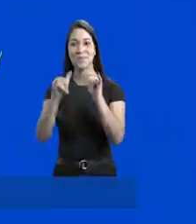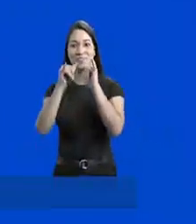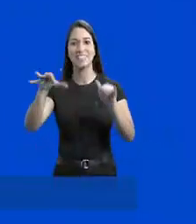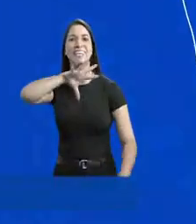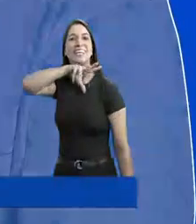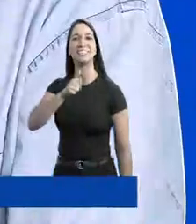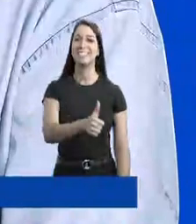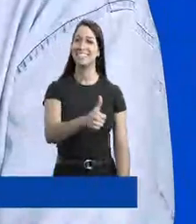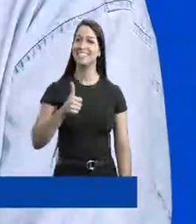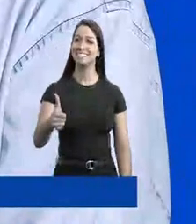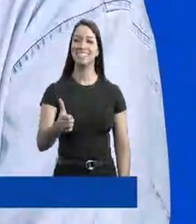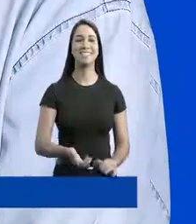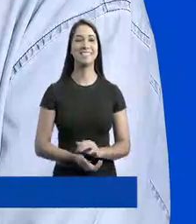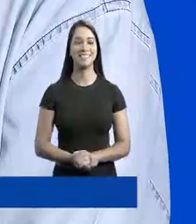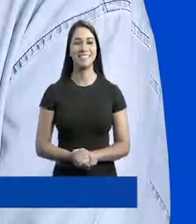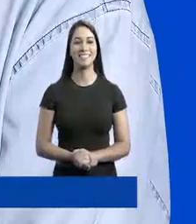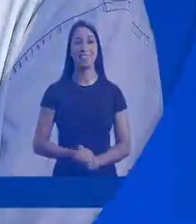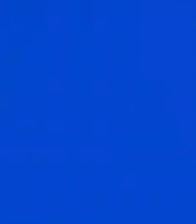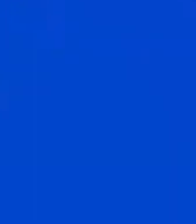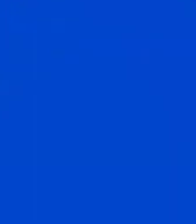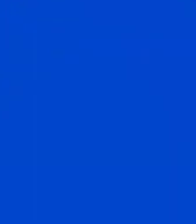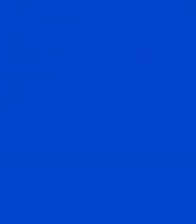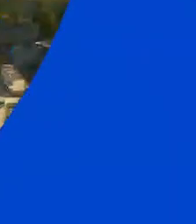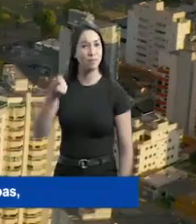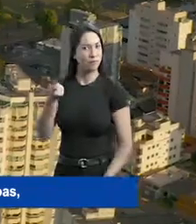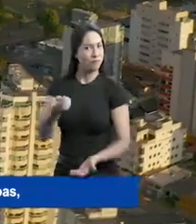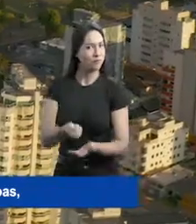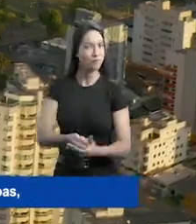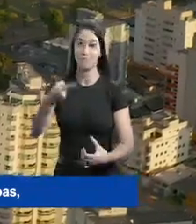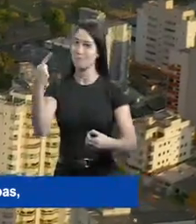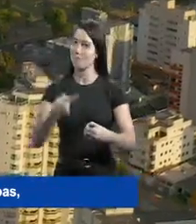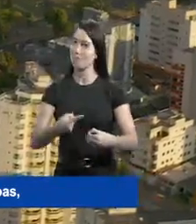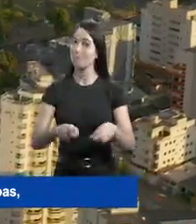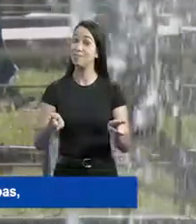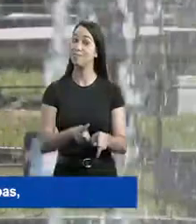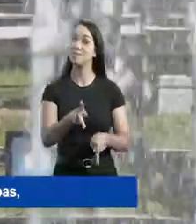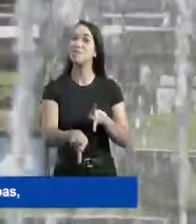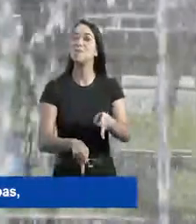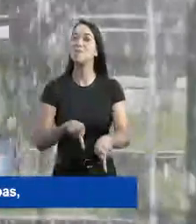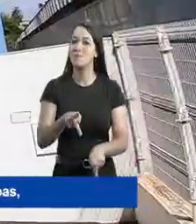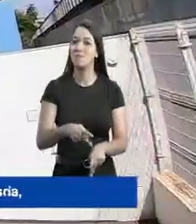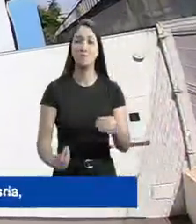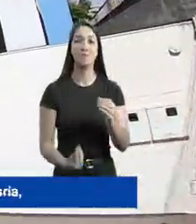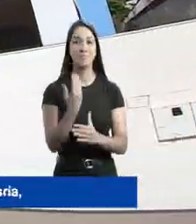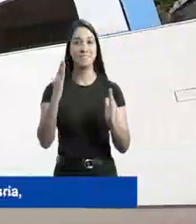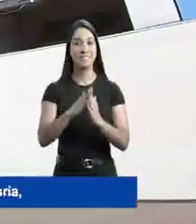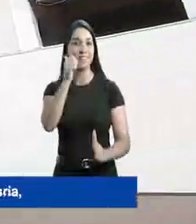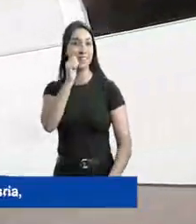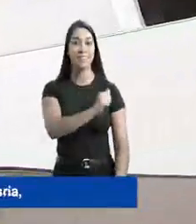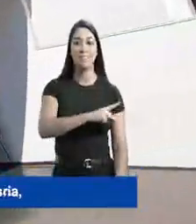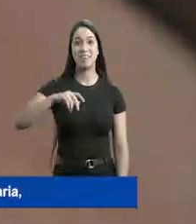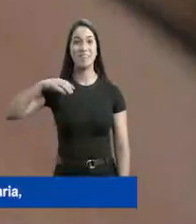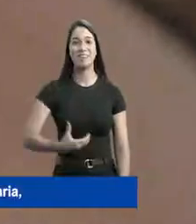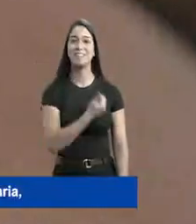Começa agora o programa Odelmo Onze. O prefeito que mais investe na cidade e nas pessoas. Que criou a Casa